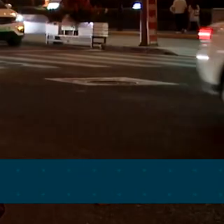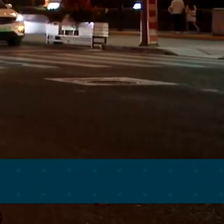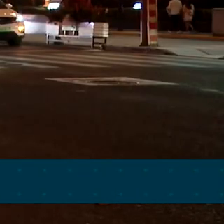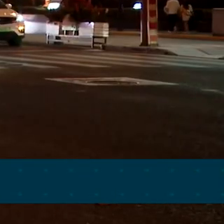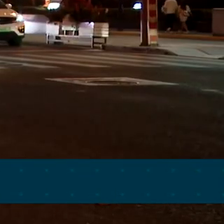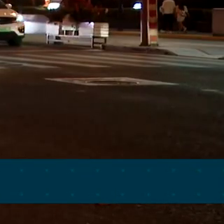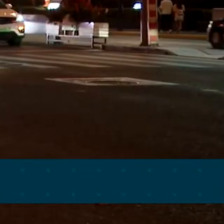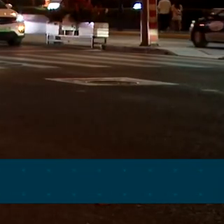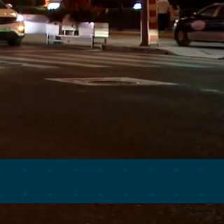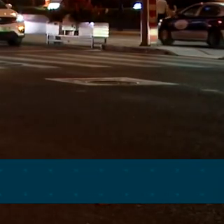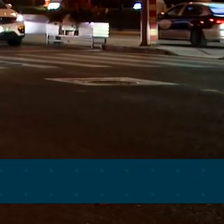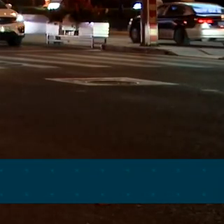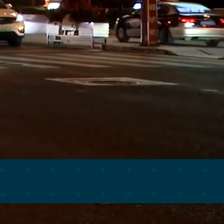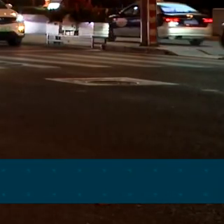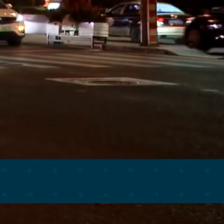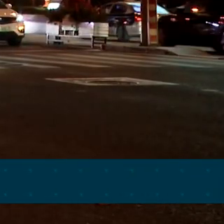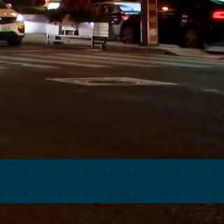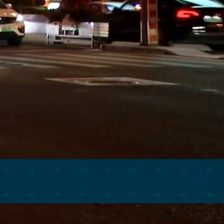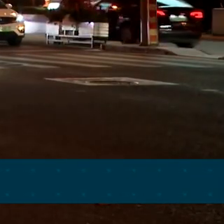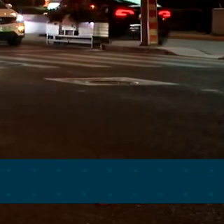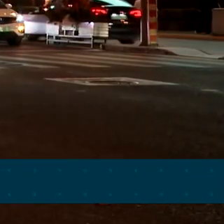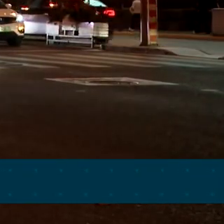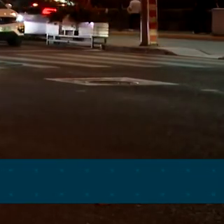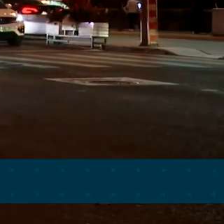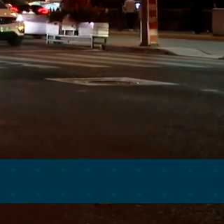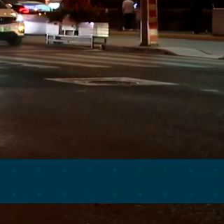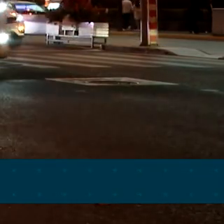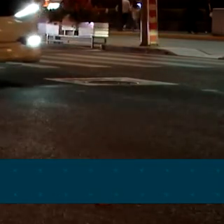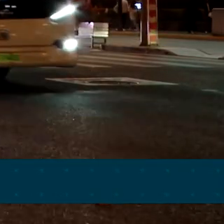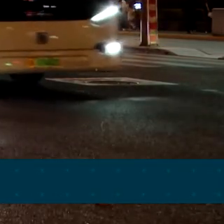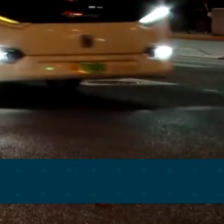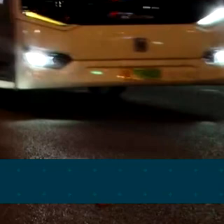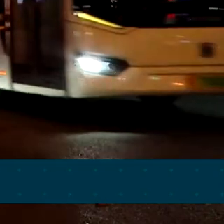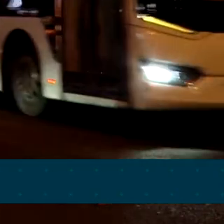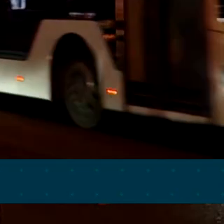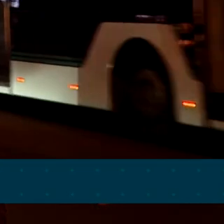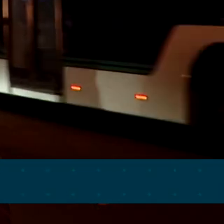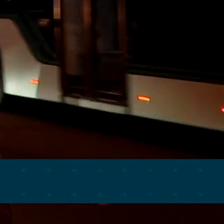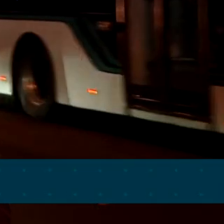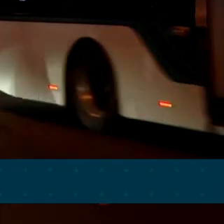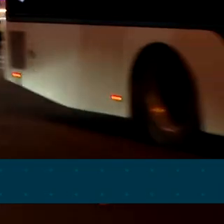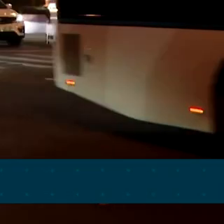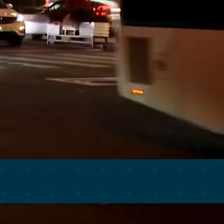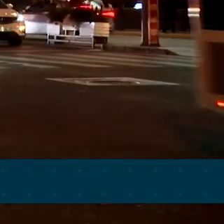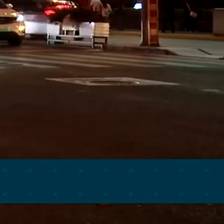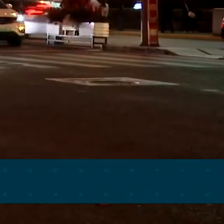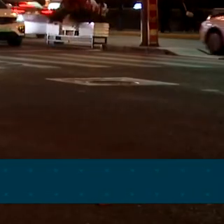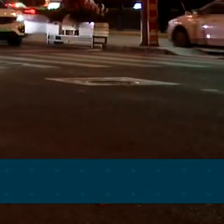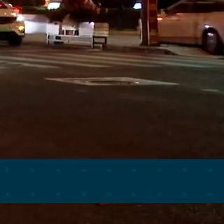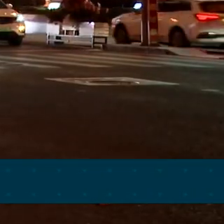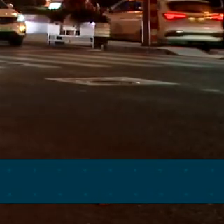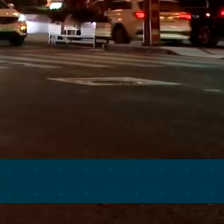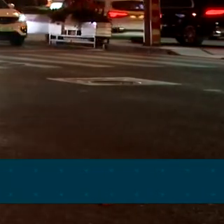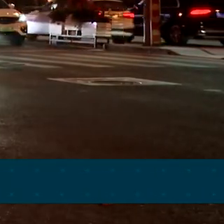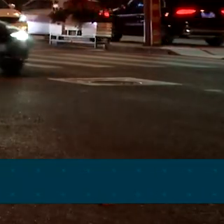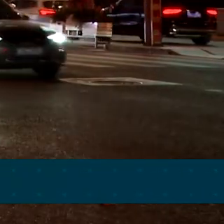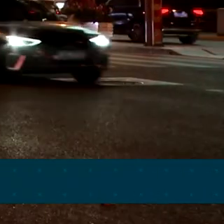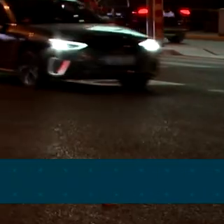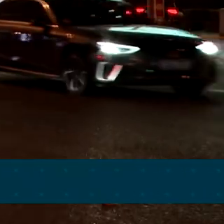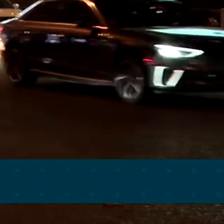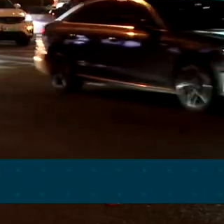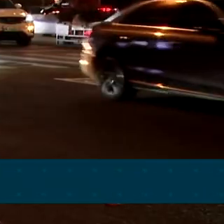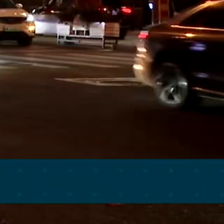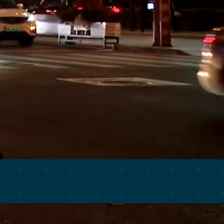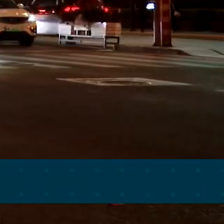mais de 150 bilhões de dólares. Em entrevista exclusiva ao programa Voz do Brasil, o presidente